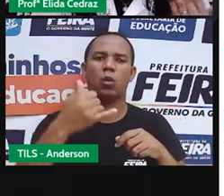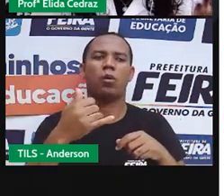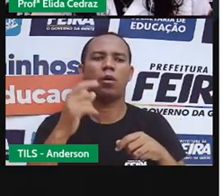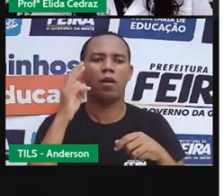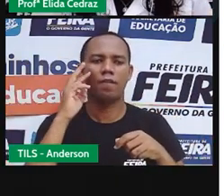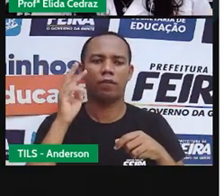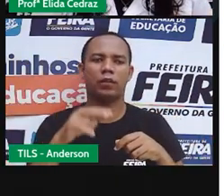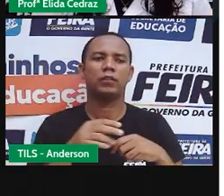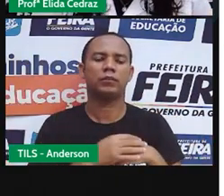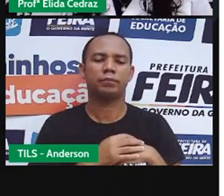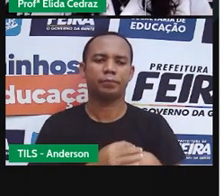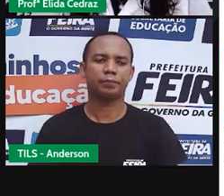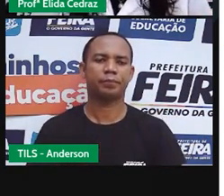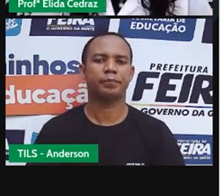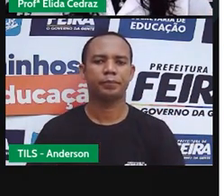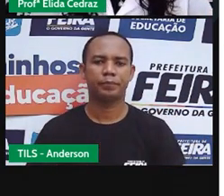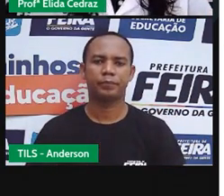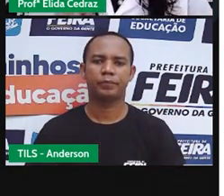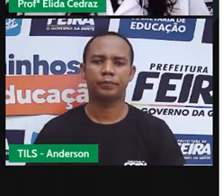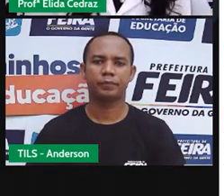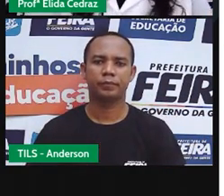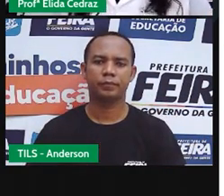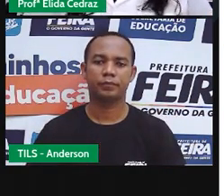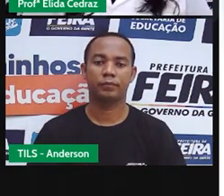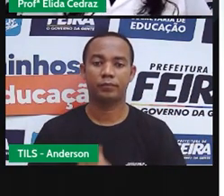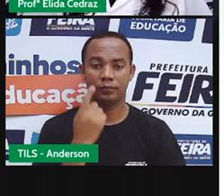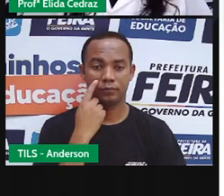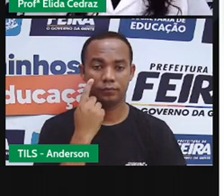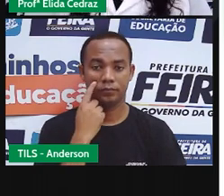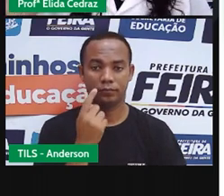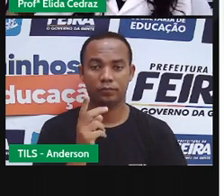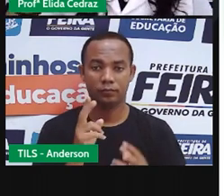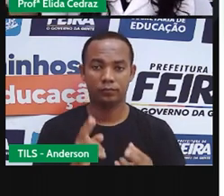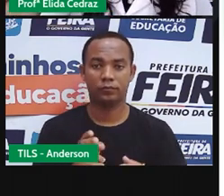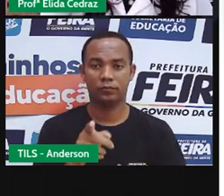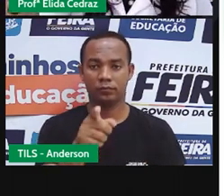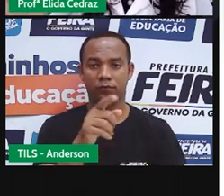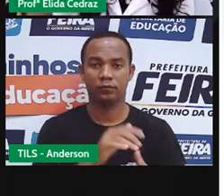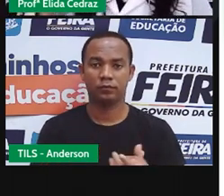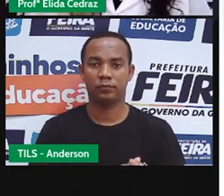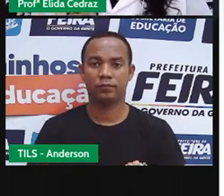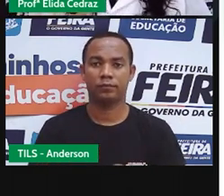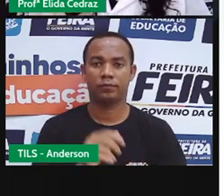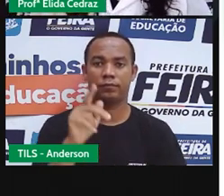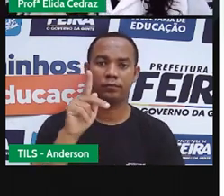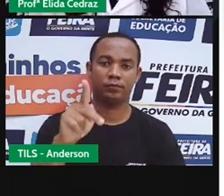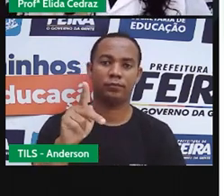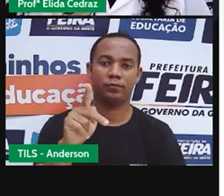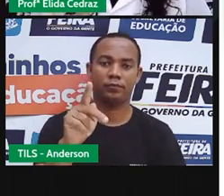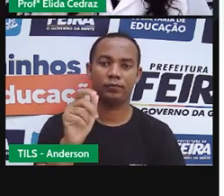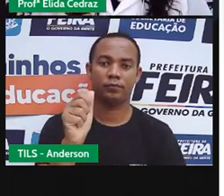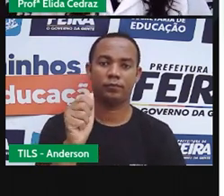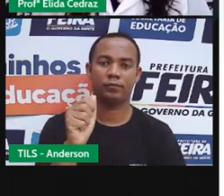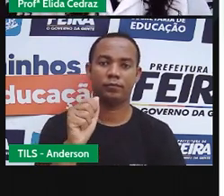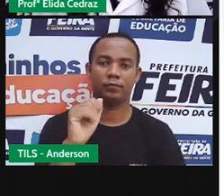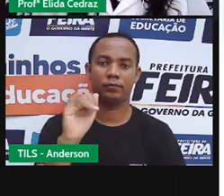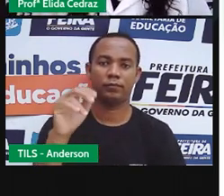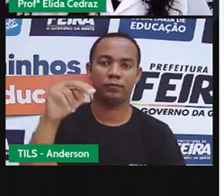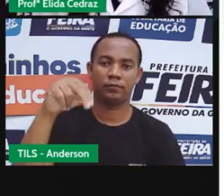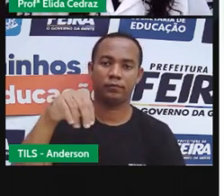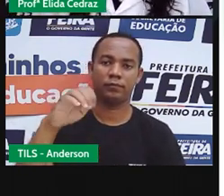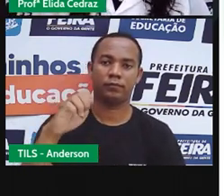visível para a gente. De esse jeito, o painel, que se chama